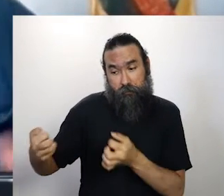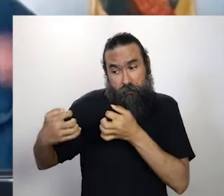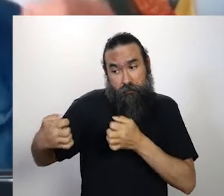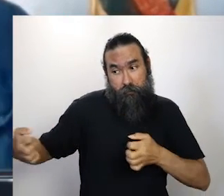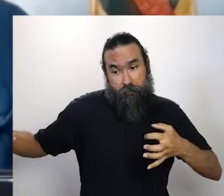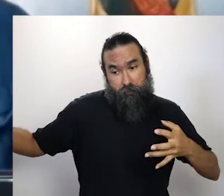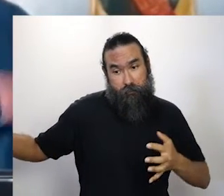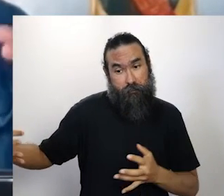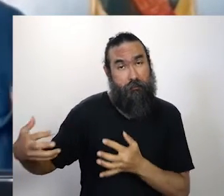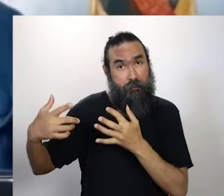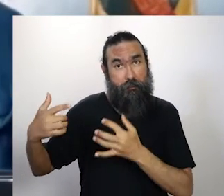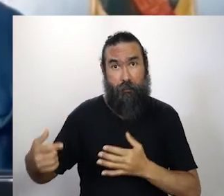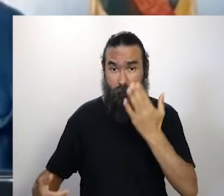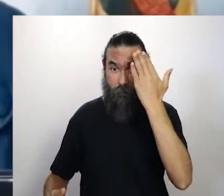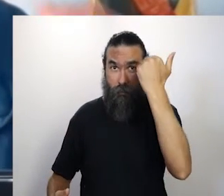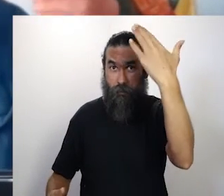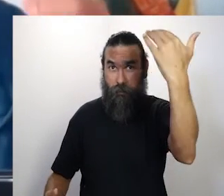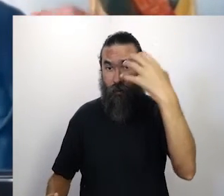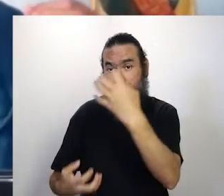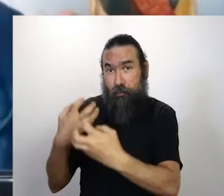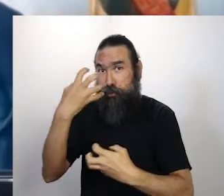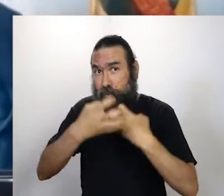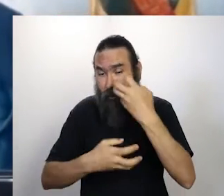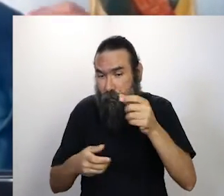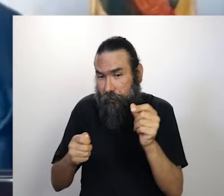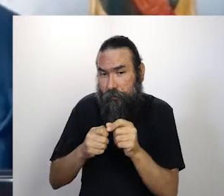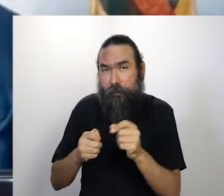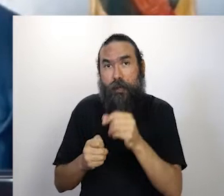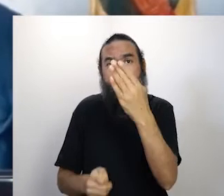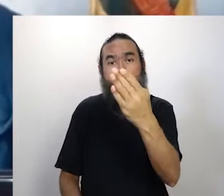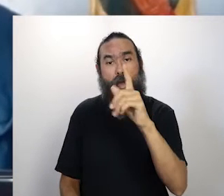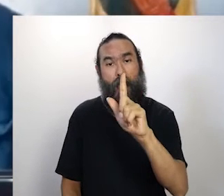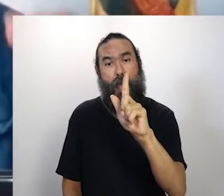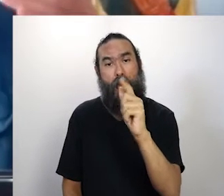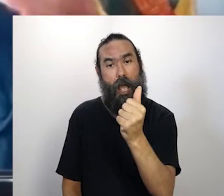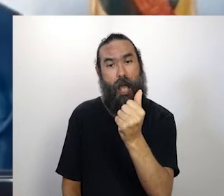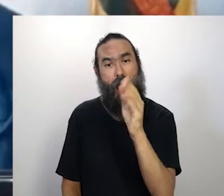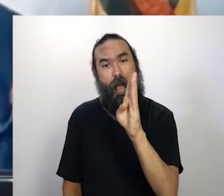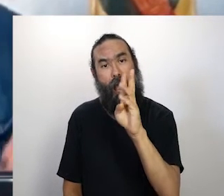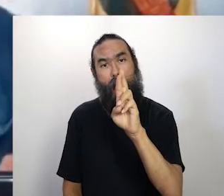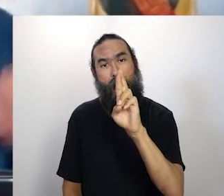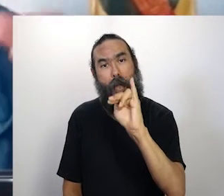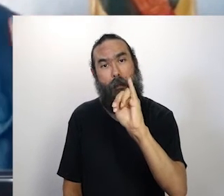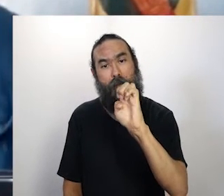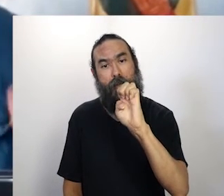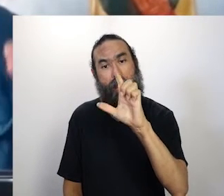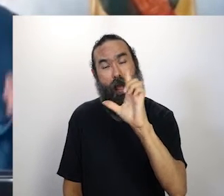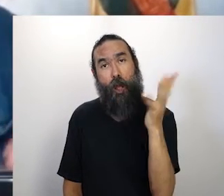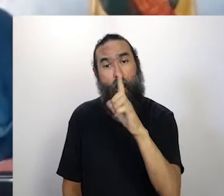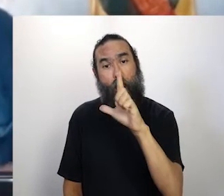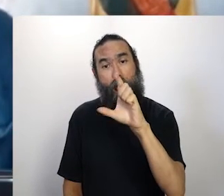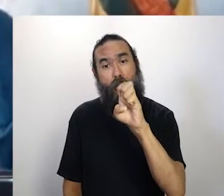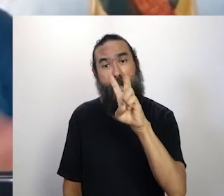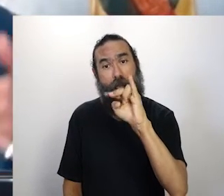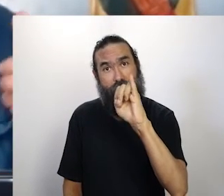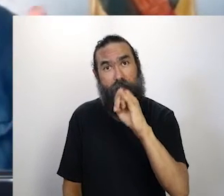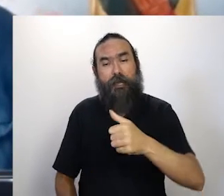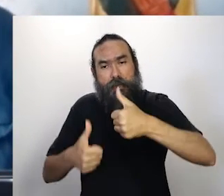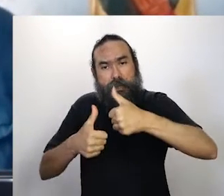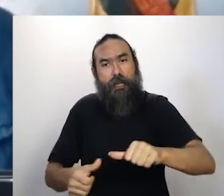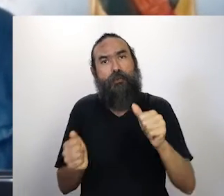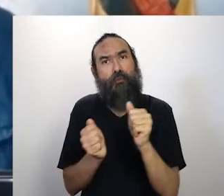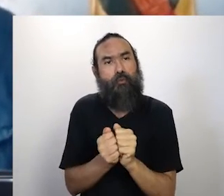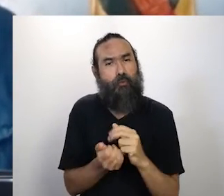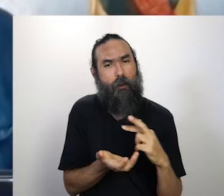compositor, educador e produtor musical, Gabriel Levi, tem atuado em shows e CDs ao lado de artistas dos mais